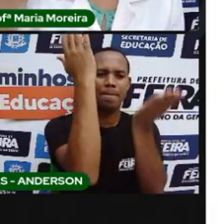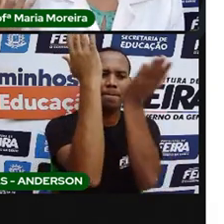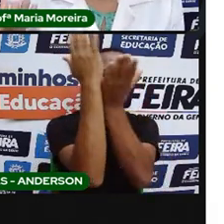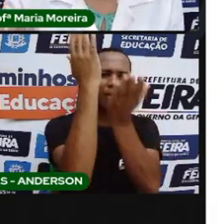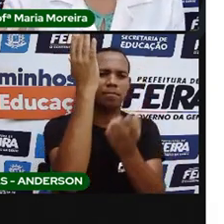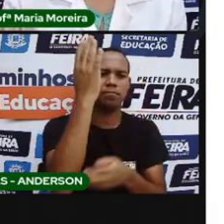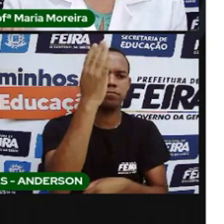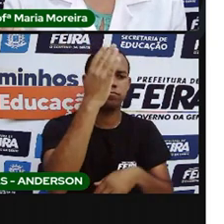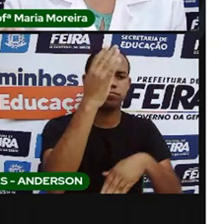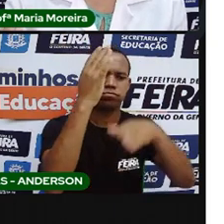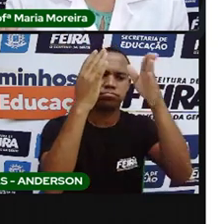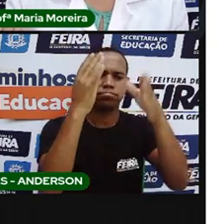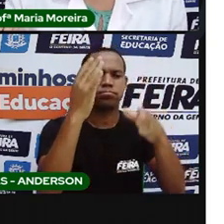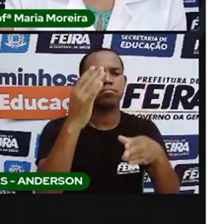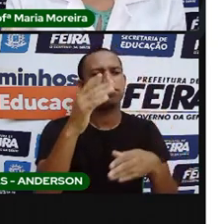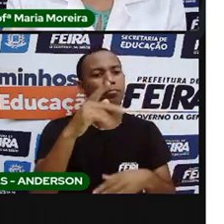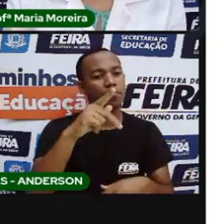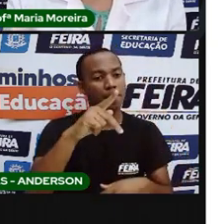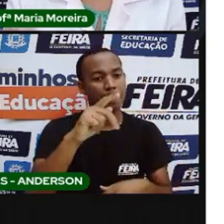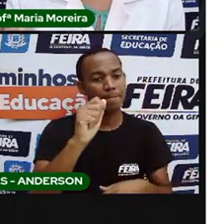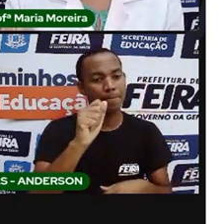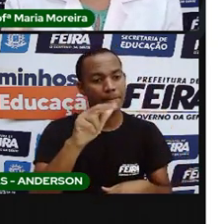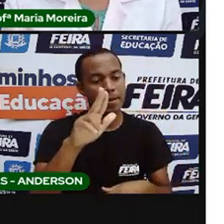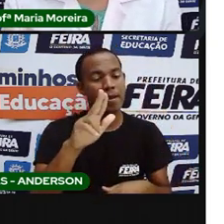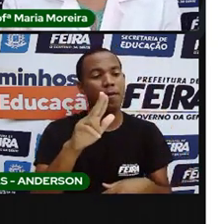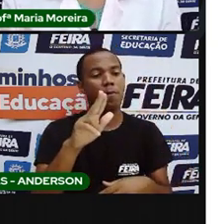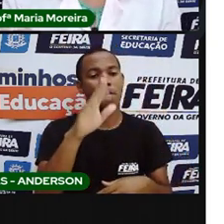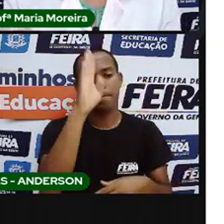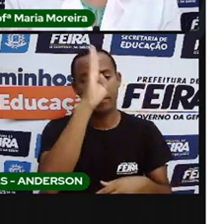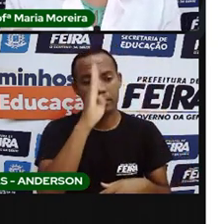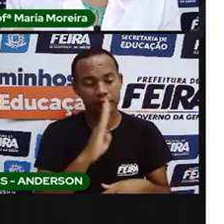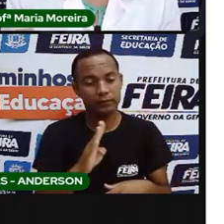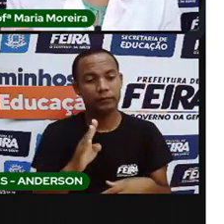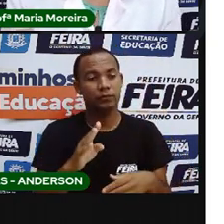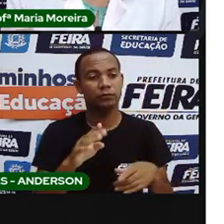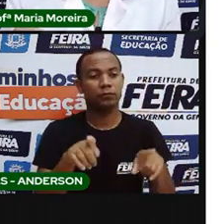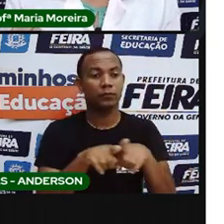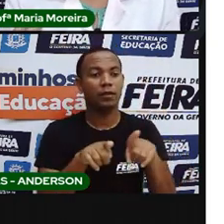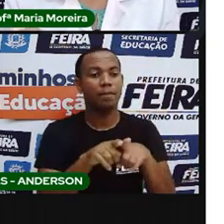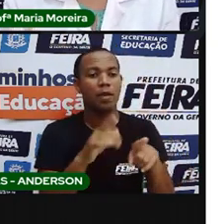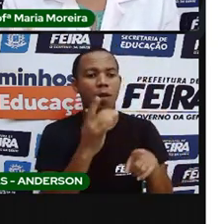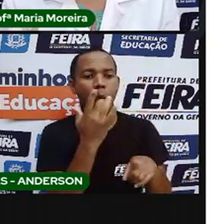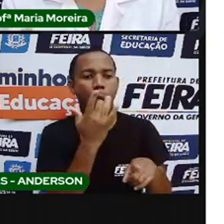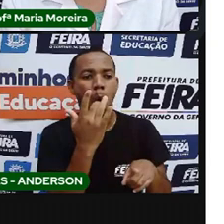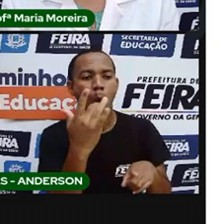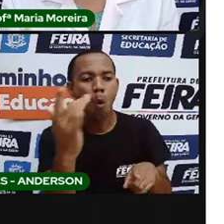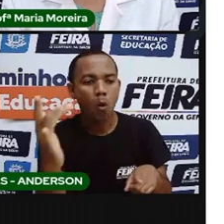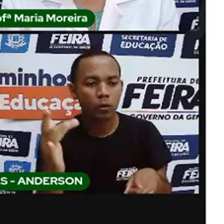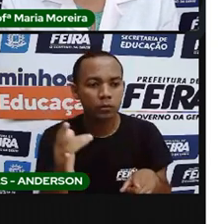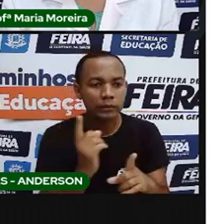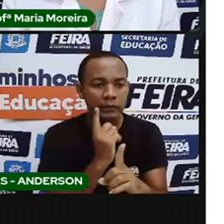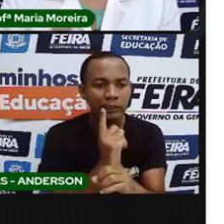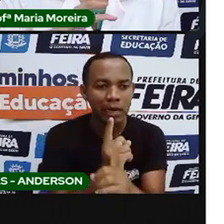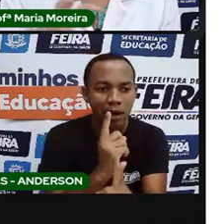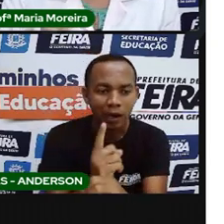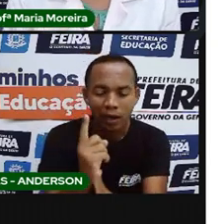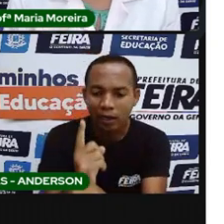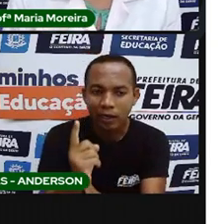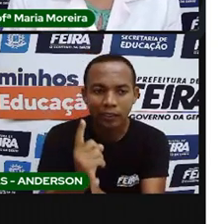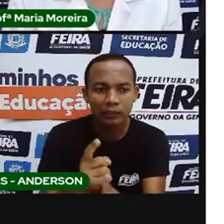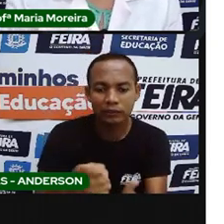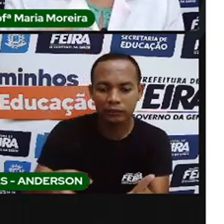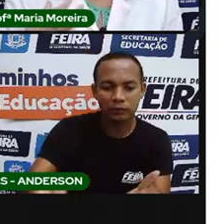Levaram vários minerais. Que minerais? Ouro. Eles vieram aqui. Olha, quem é uma terra rica? Vamos